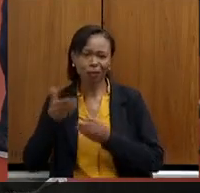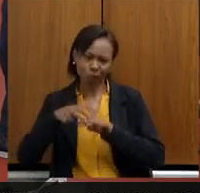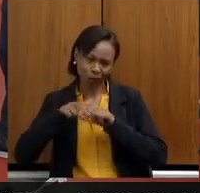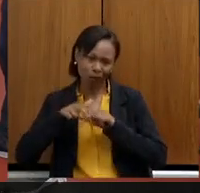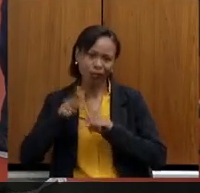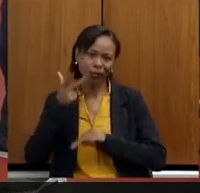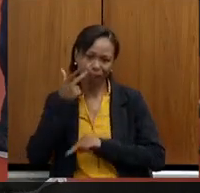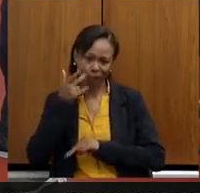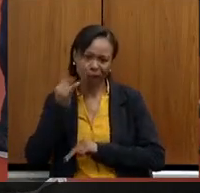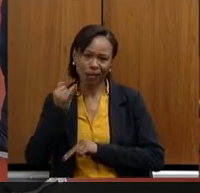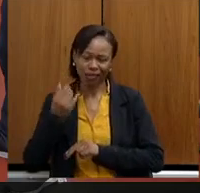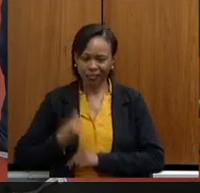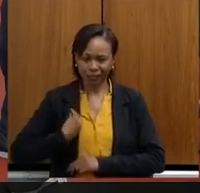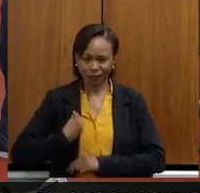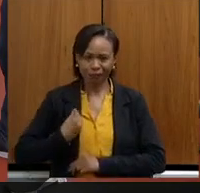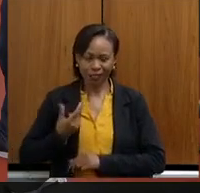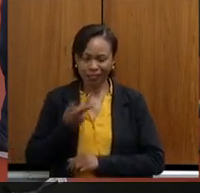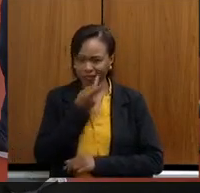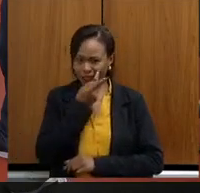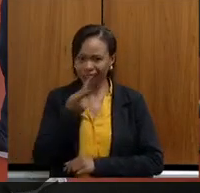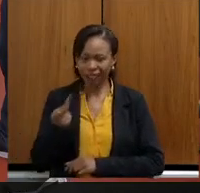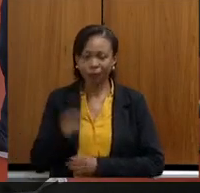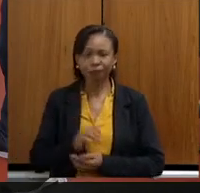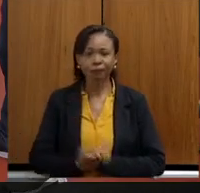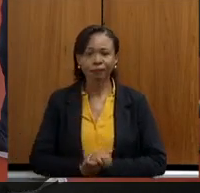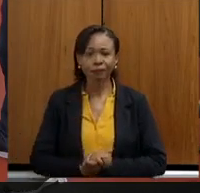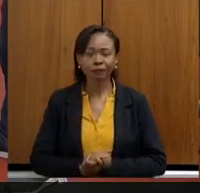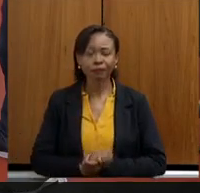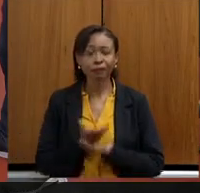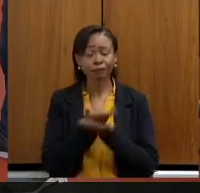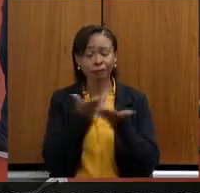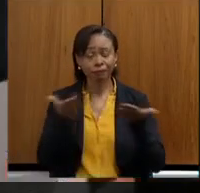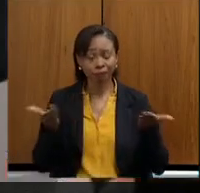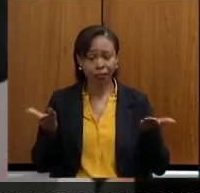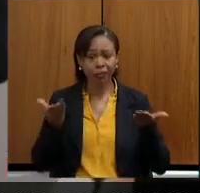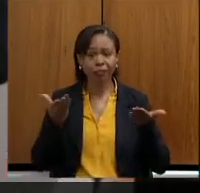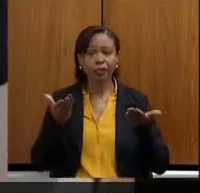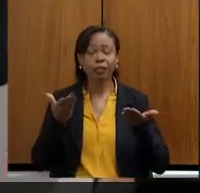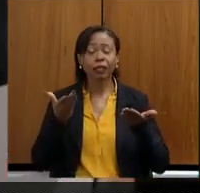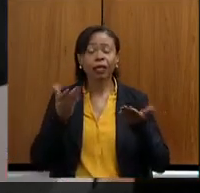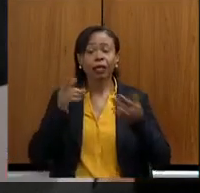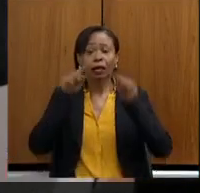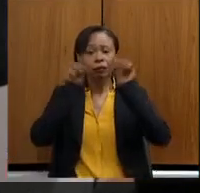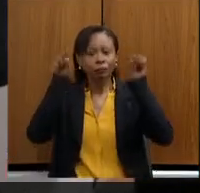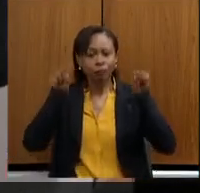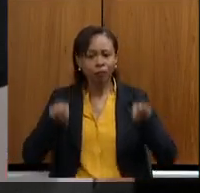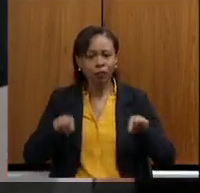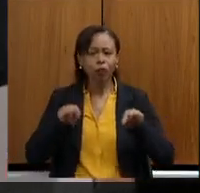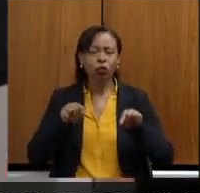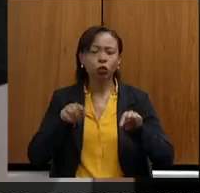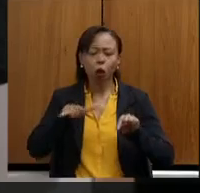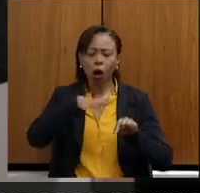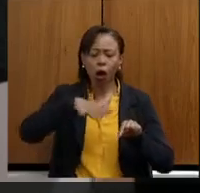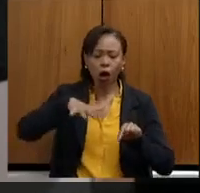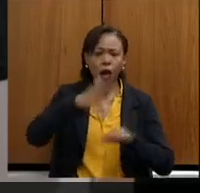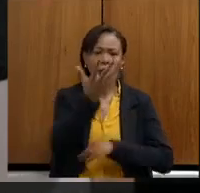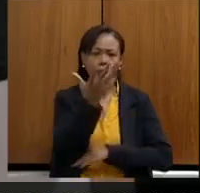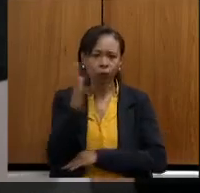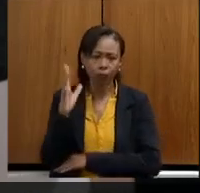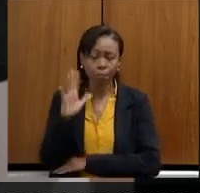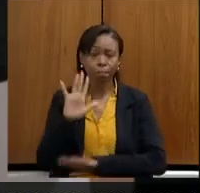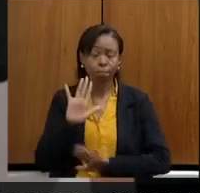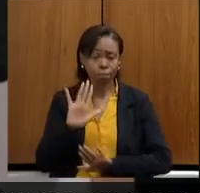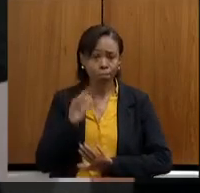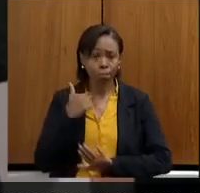senhores servidores da Secretaria de Estado e do Meio Ambiente, todo o sistema do Meio Ambiente, minhas palavras serão muito breves. Eu vim aqui